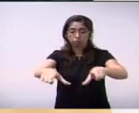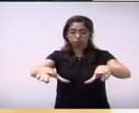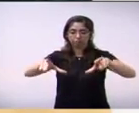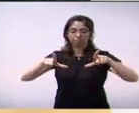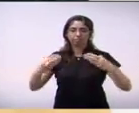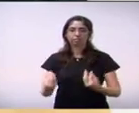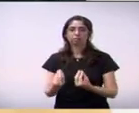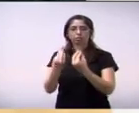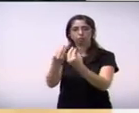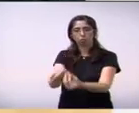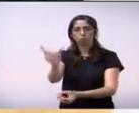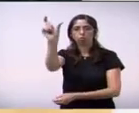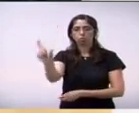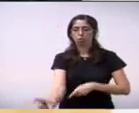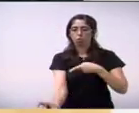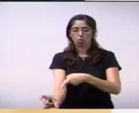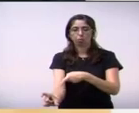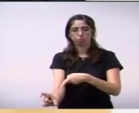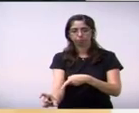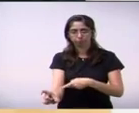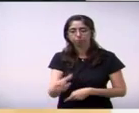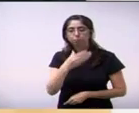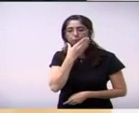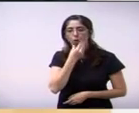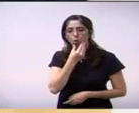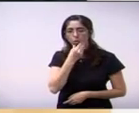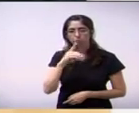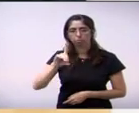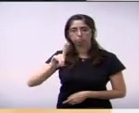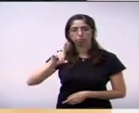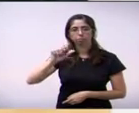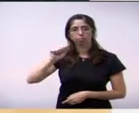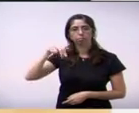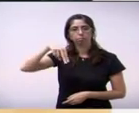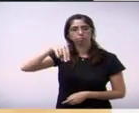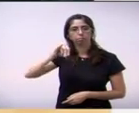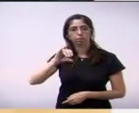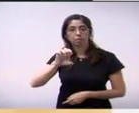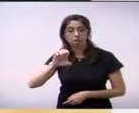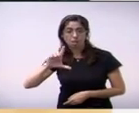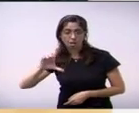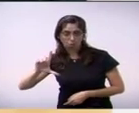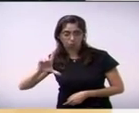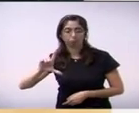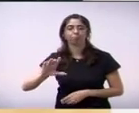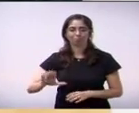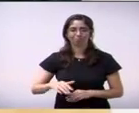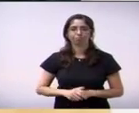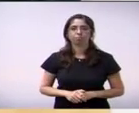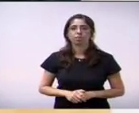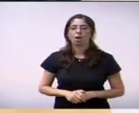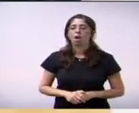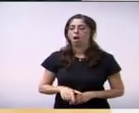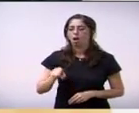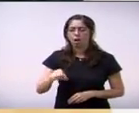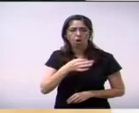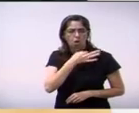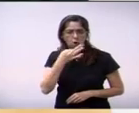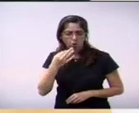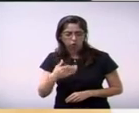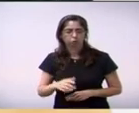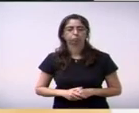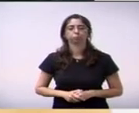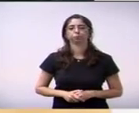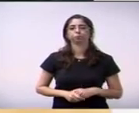Jorge filho da terra aqui de Paulínia agradeço o companheiro Fábio Valadão esteve presente o Daniel